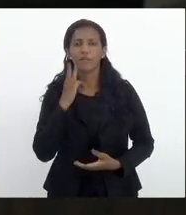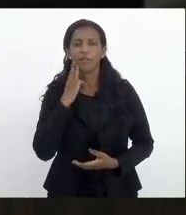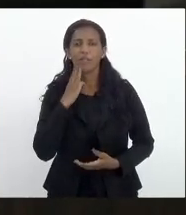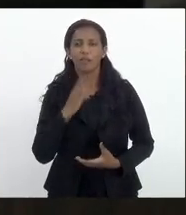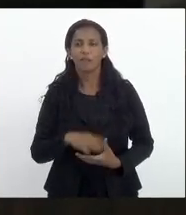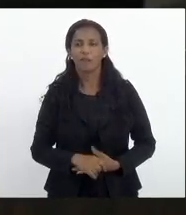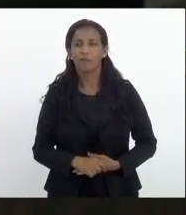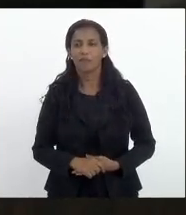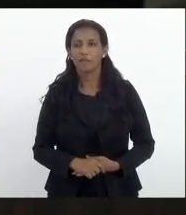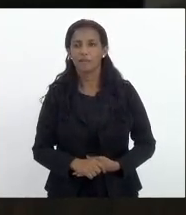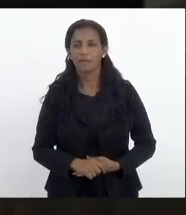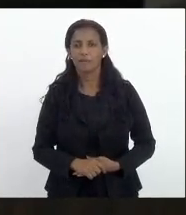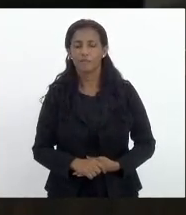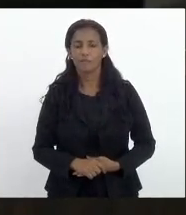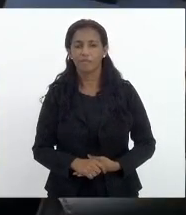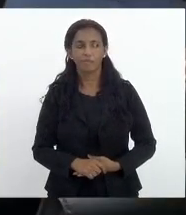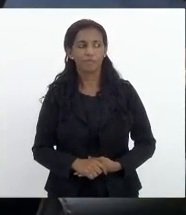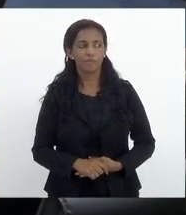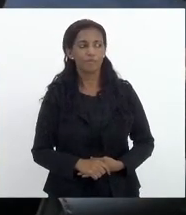Carneiro Valdeque